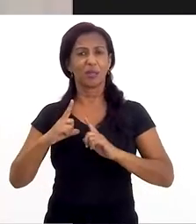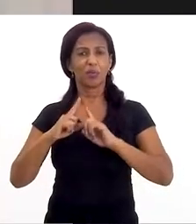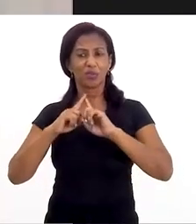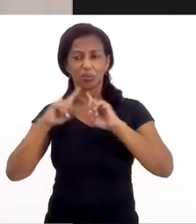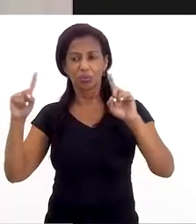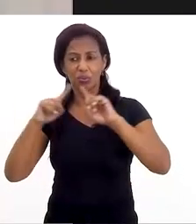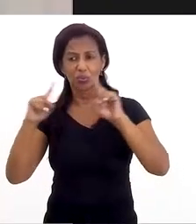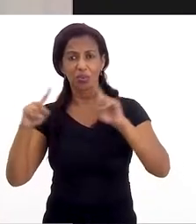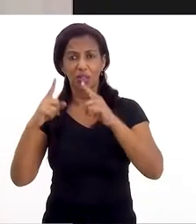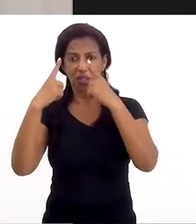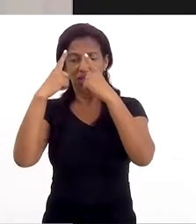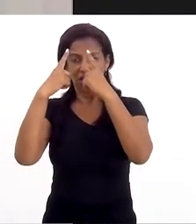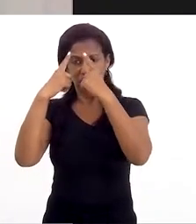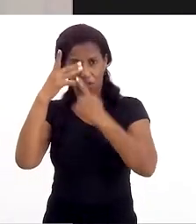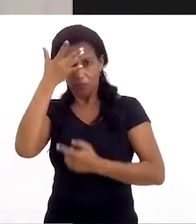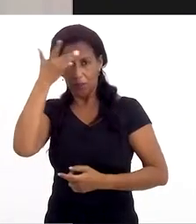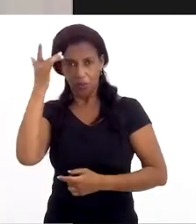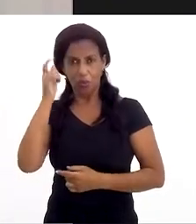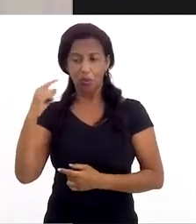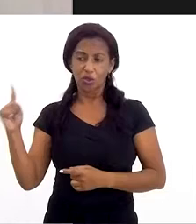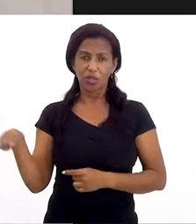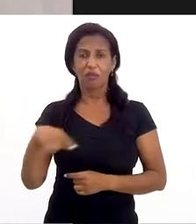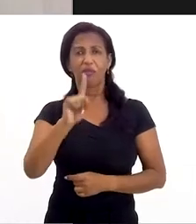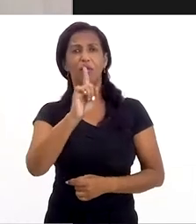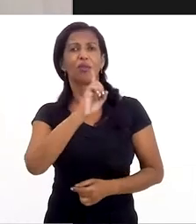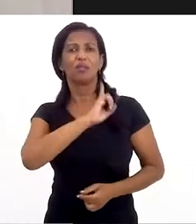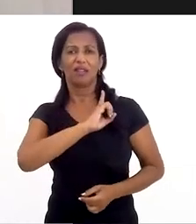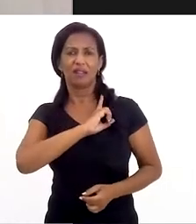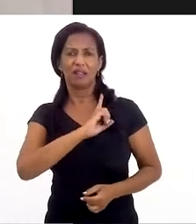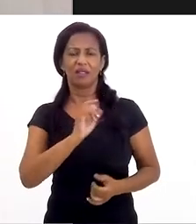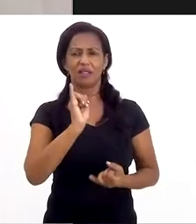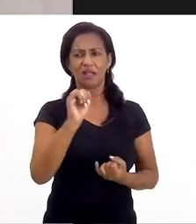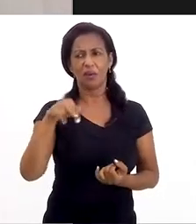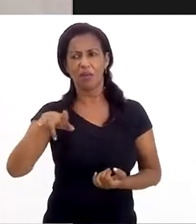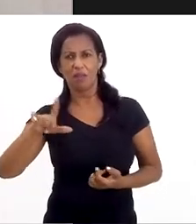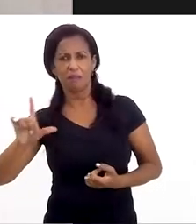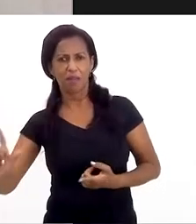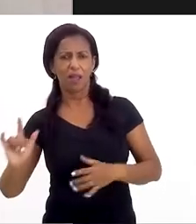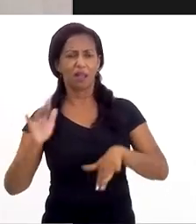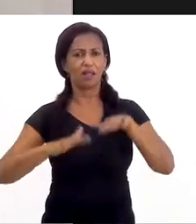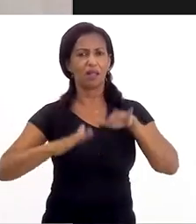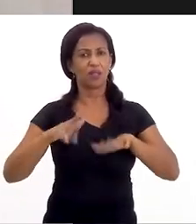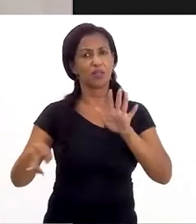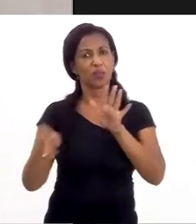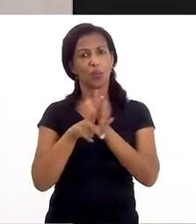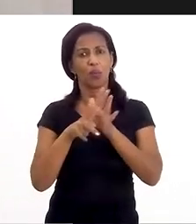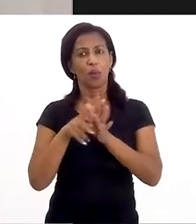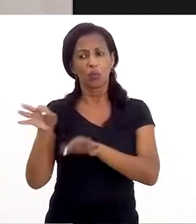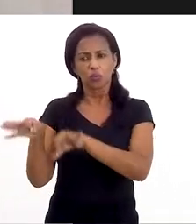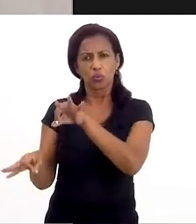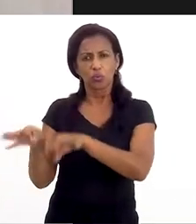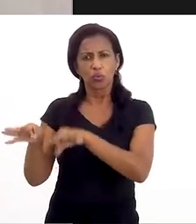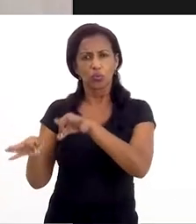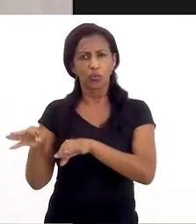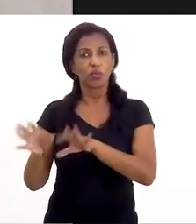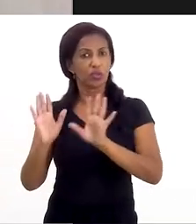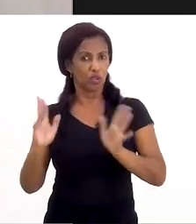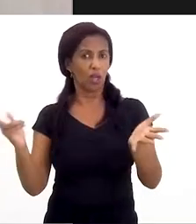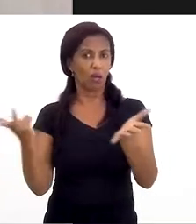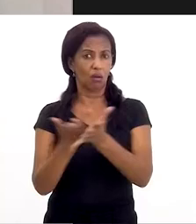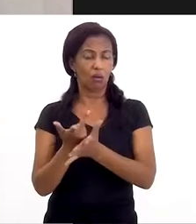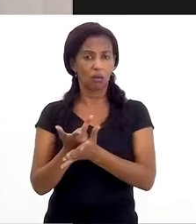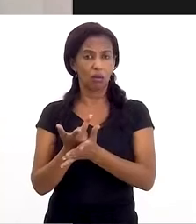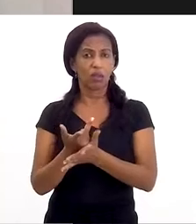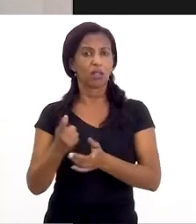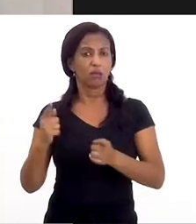relatos, infelizmente, de vítimas que foram até a delegacia, que foram até o IML, às vezes até no próprio judiciário, né? Tivemos